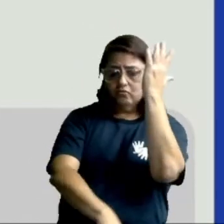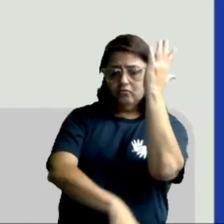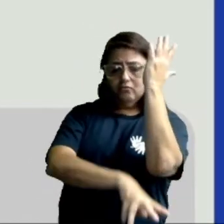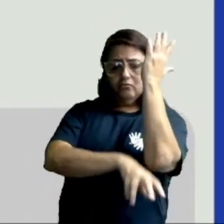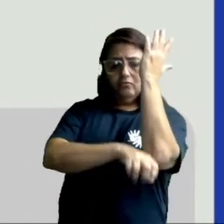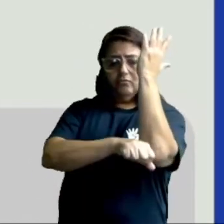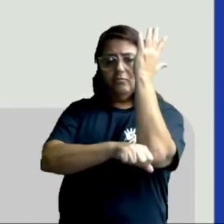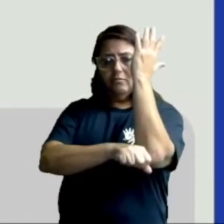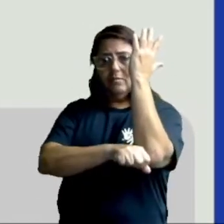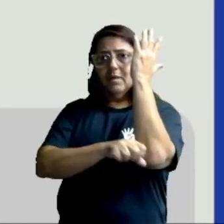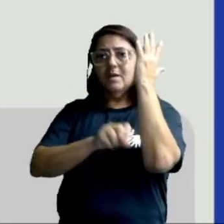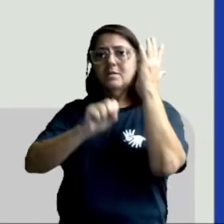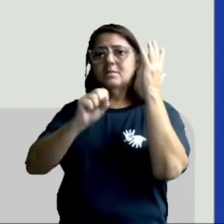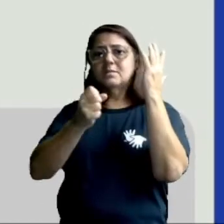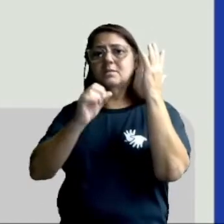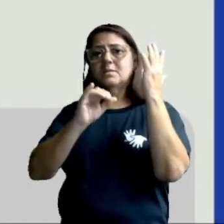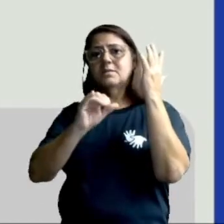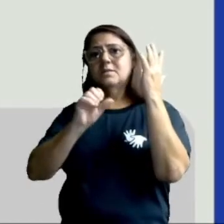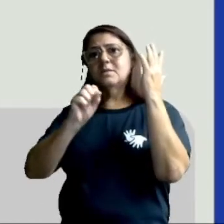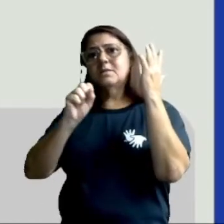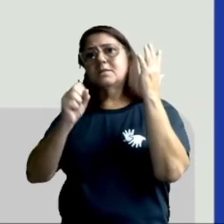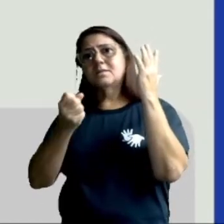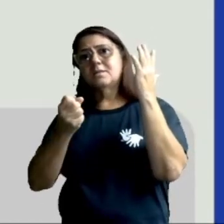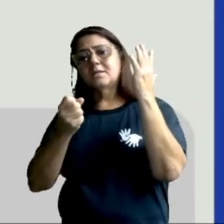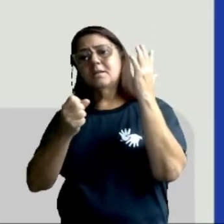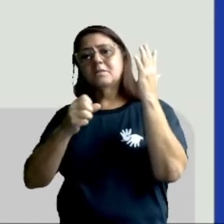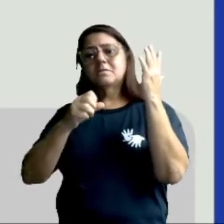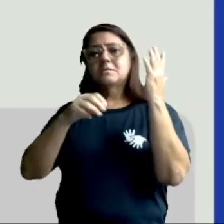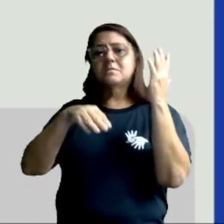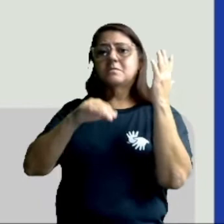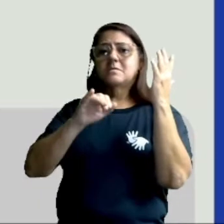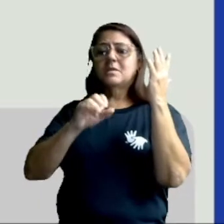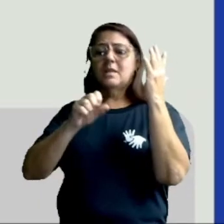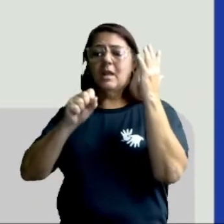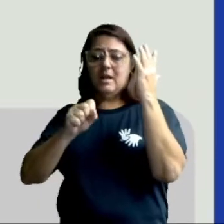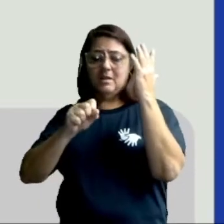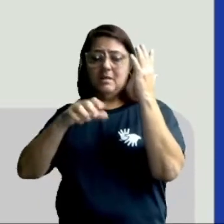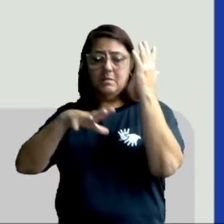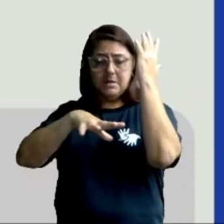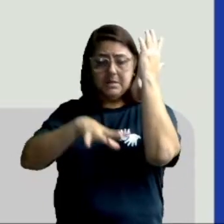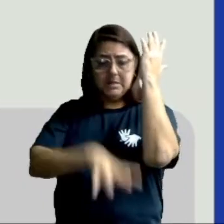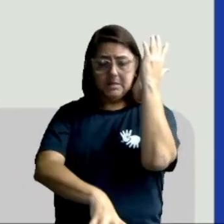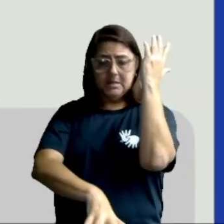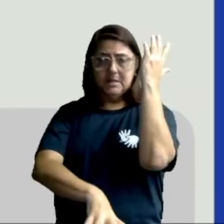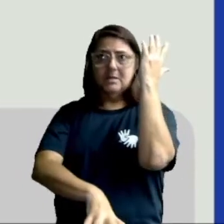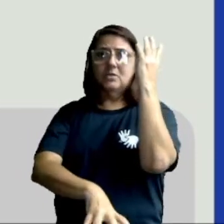e sais minerais do solo e fixa também a planta no chão.